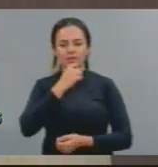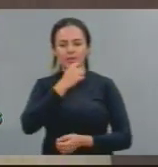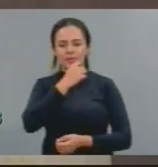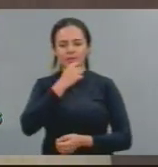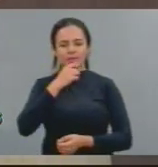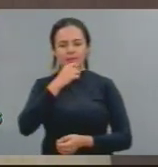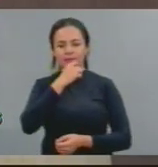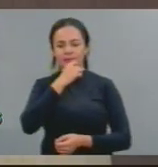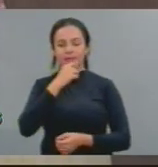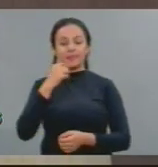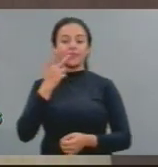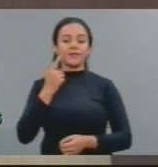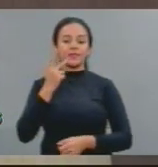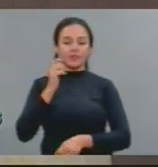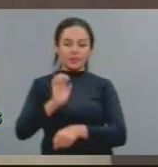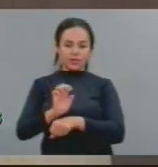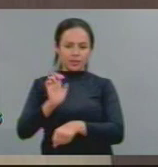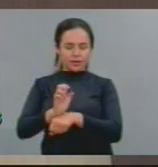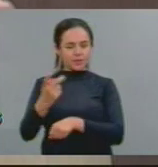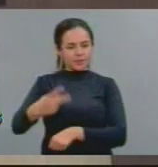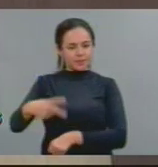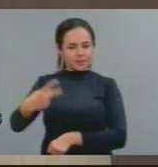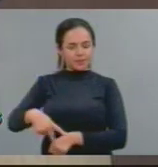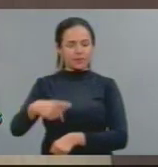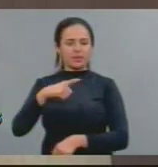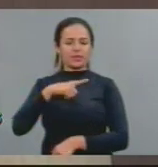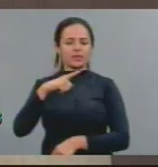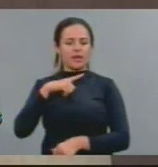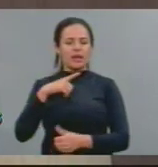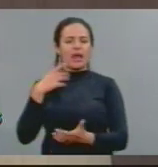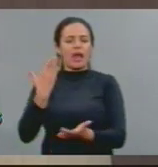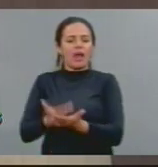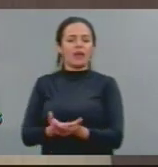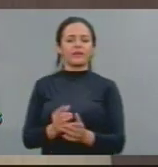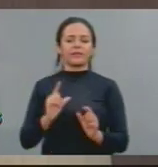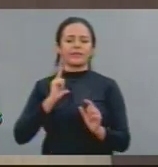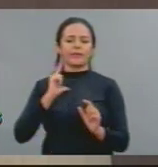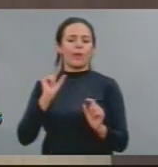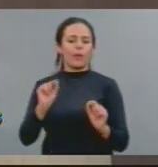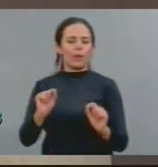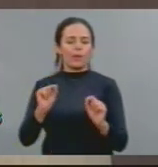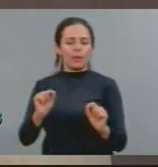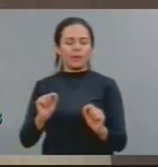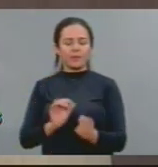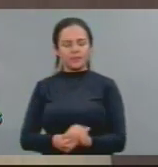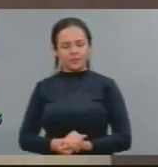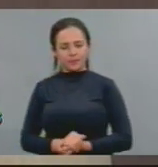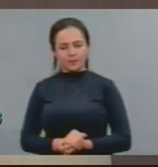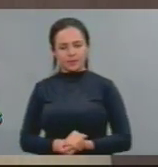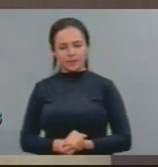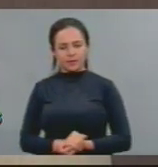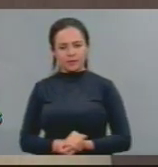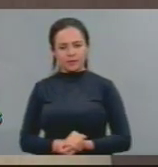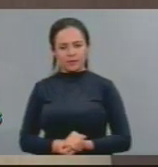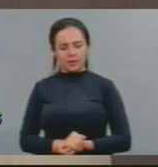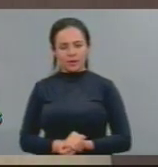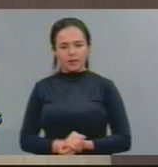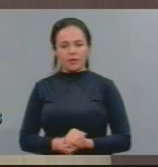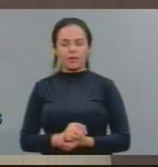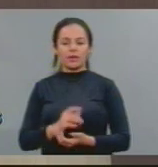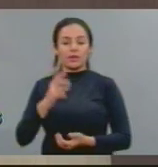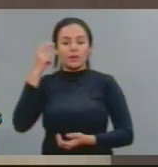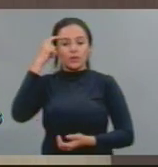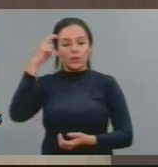Aqui no Ceará, ainda resta uma cultura